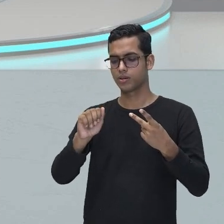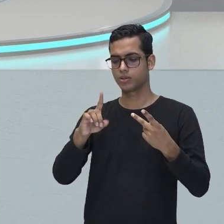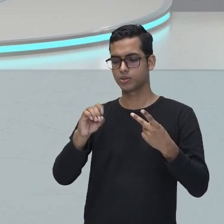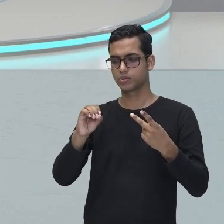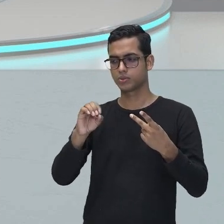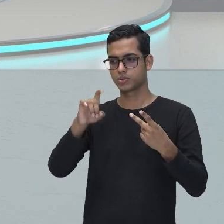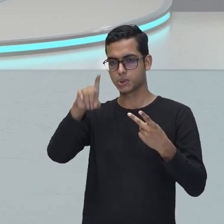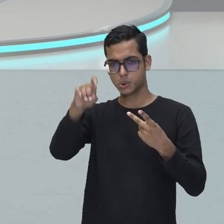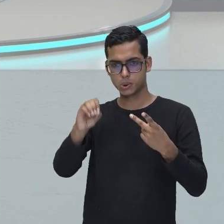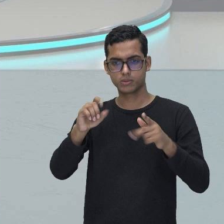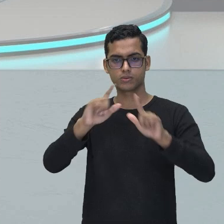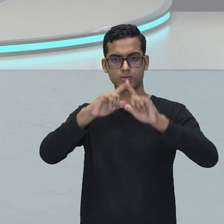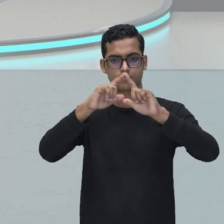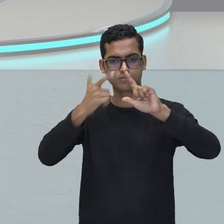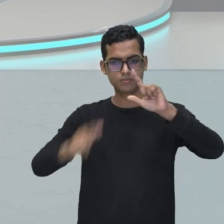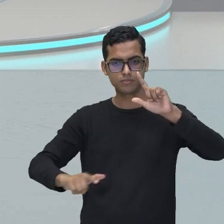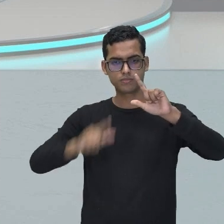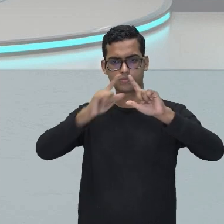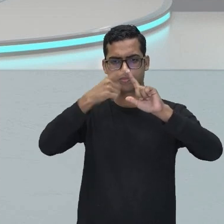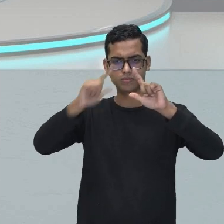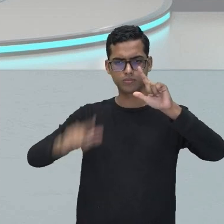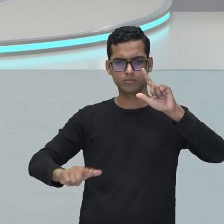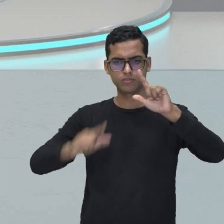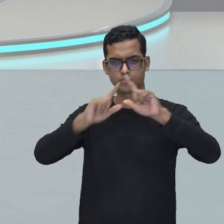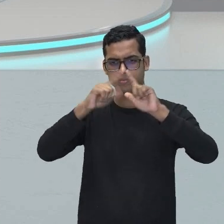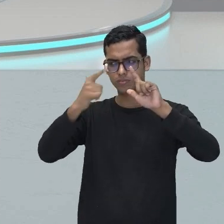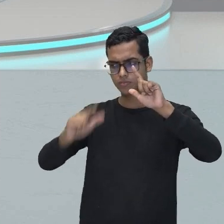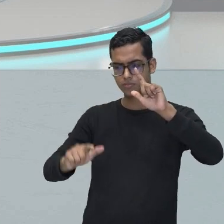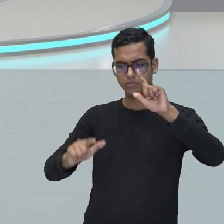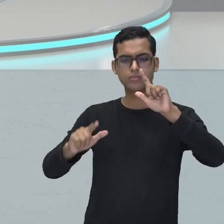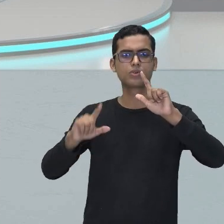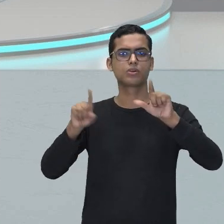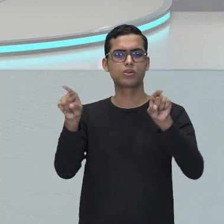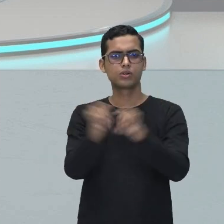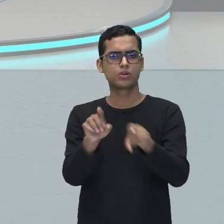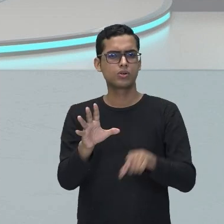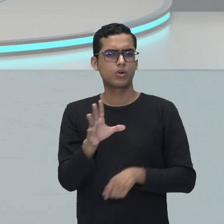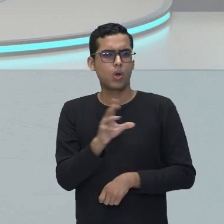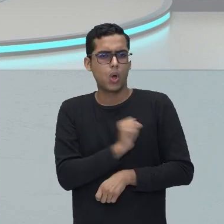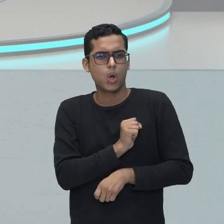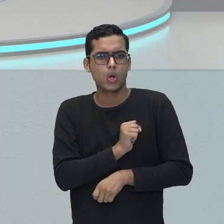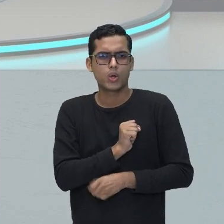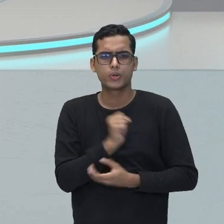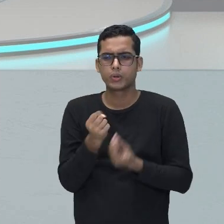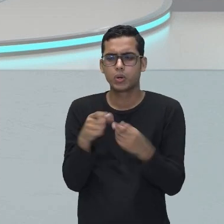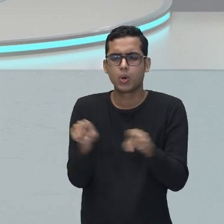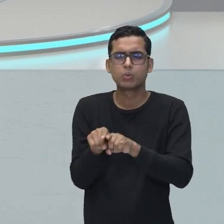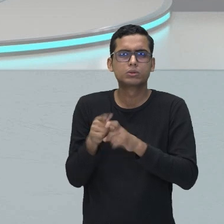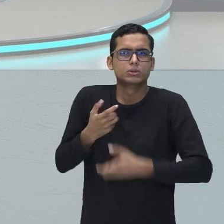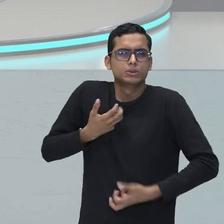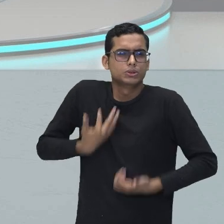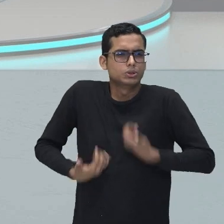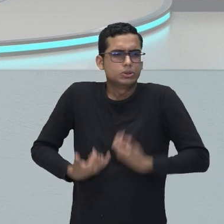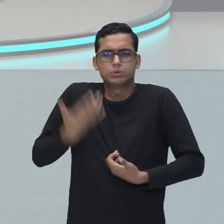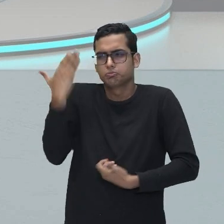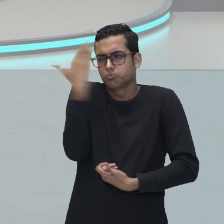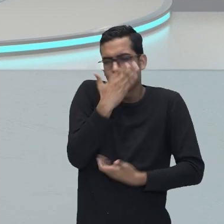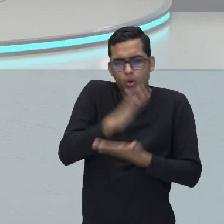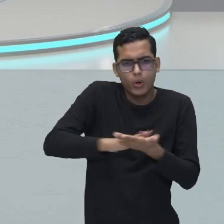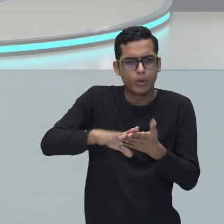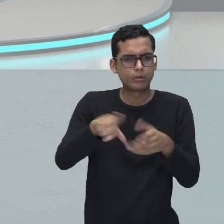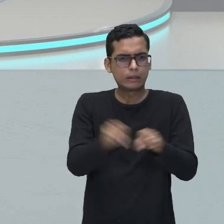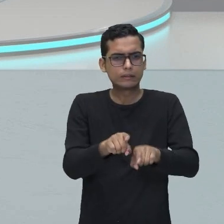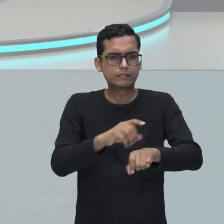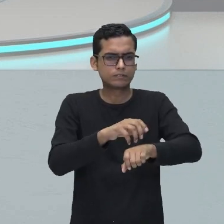paradoxo? Quando eu digo, o amor arde, é dor que arde sem se ver. É ferida que